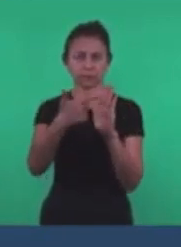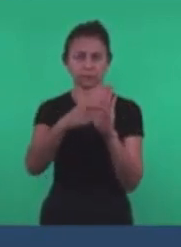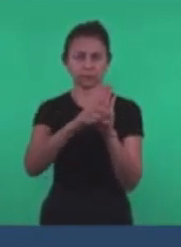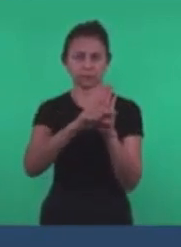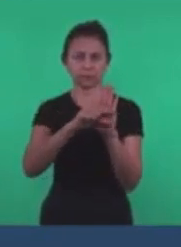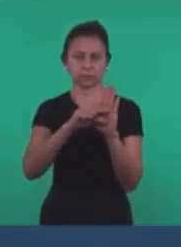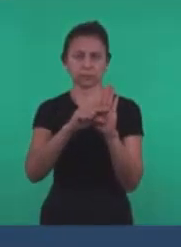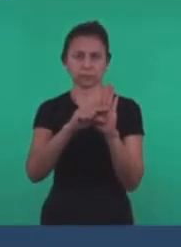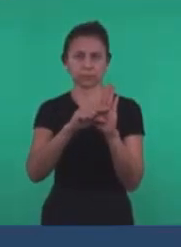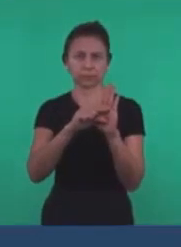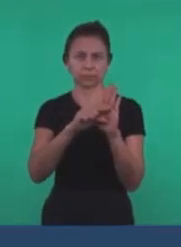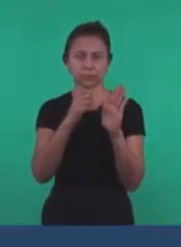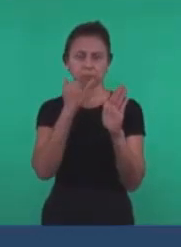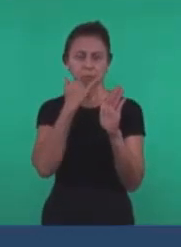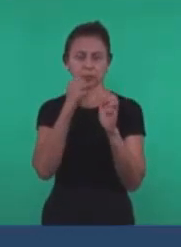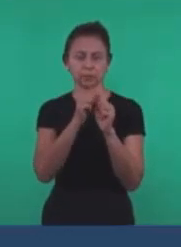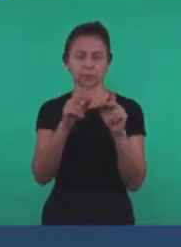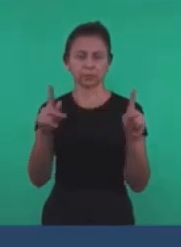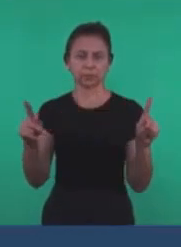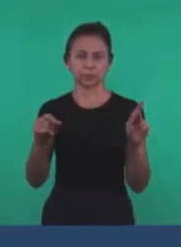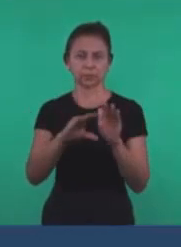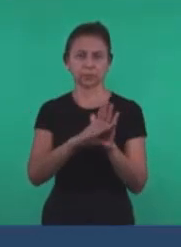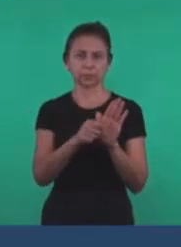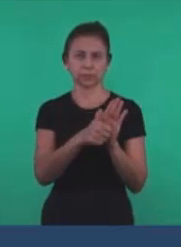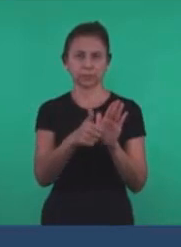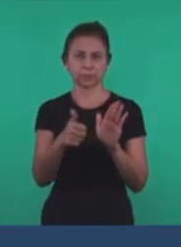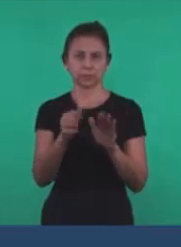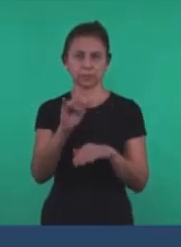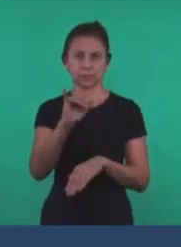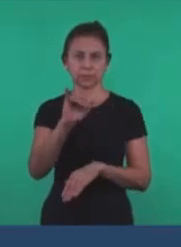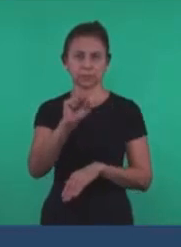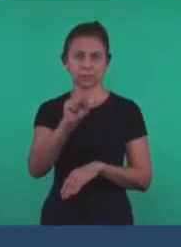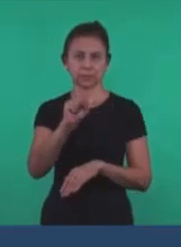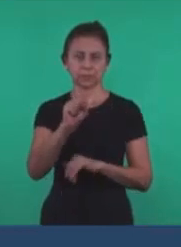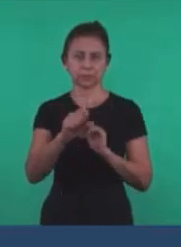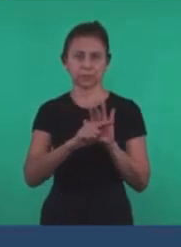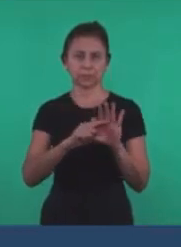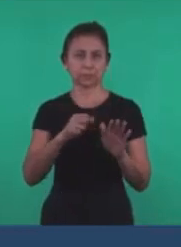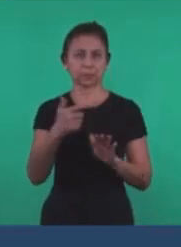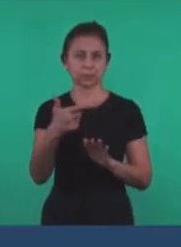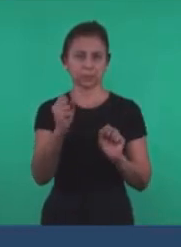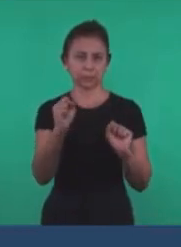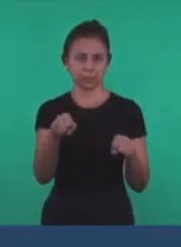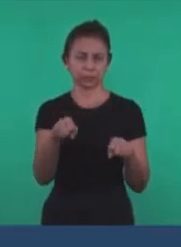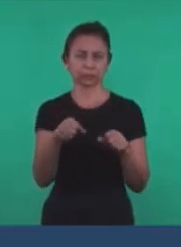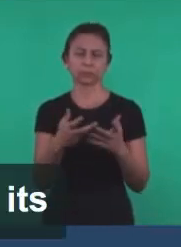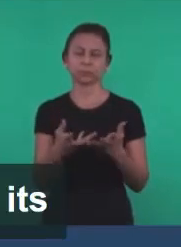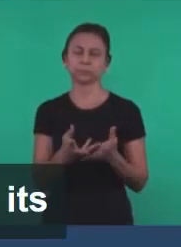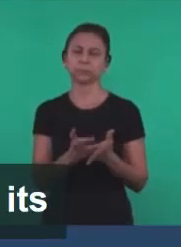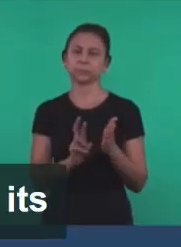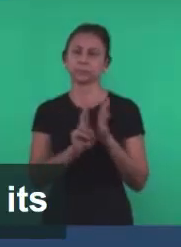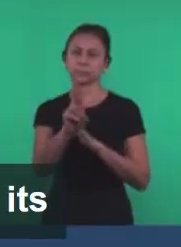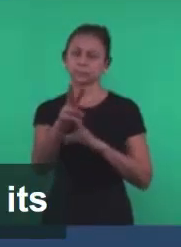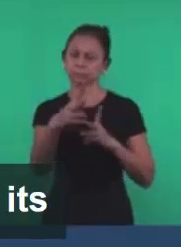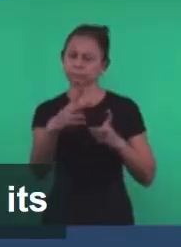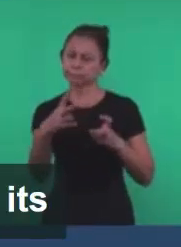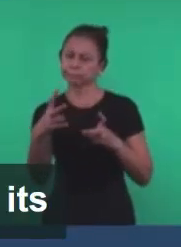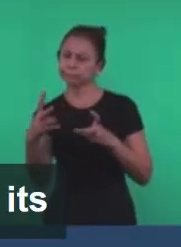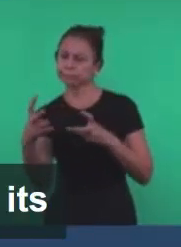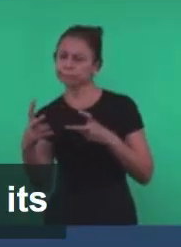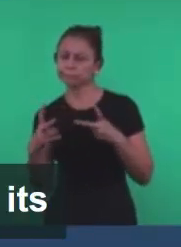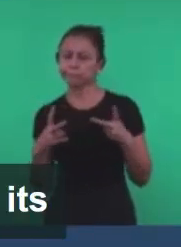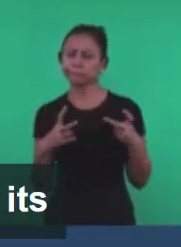Apocalipse E também No capítulo 11 De Isaías Versículo 2 Para essa resposta Então é só